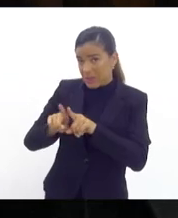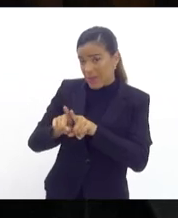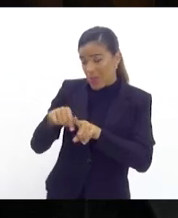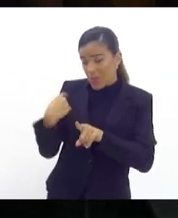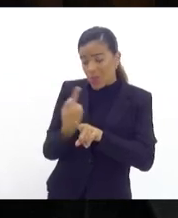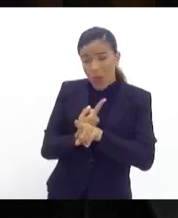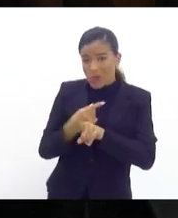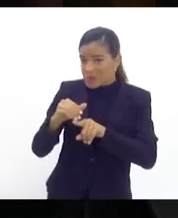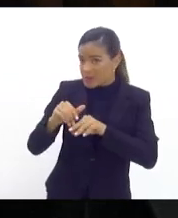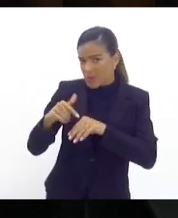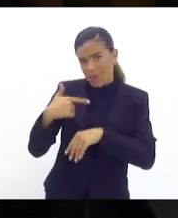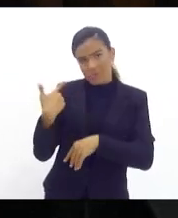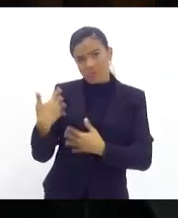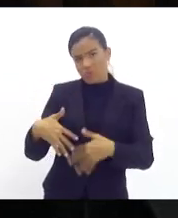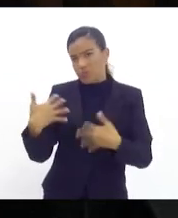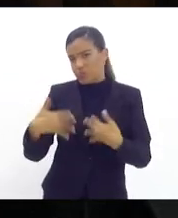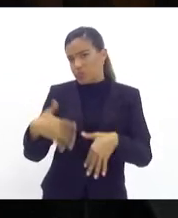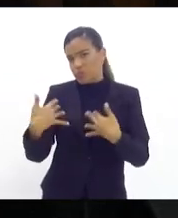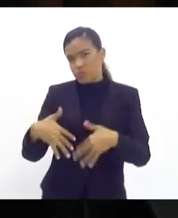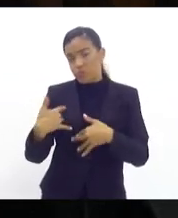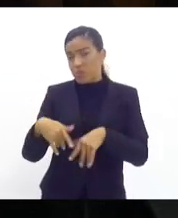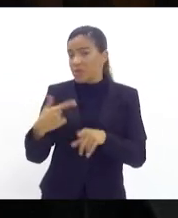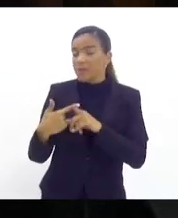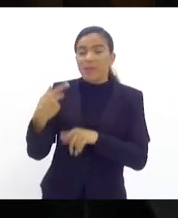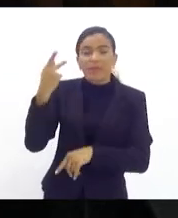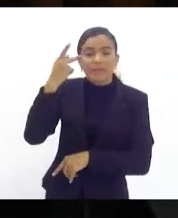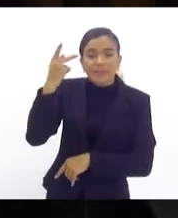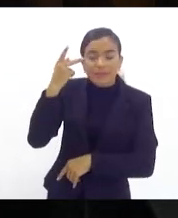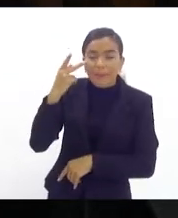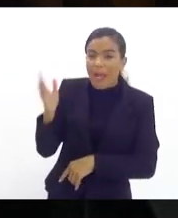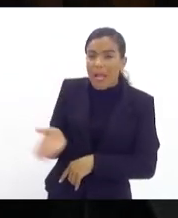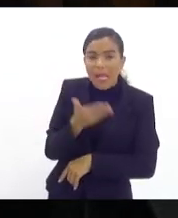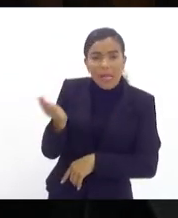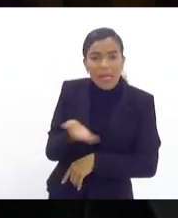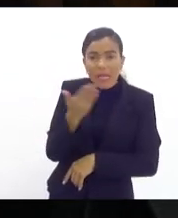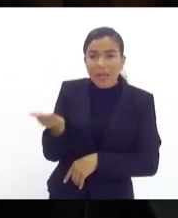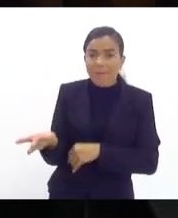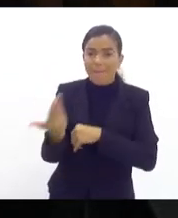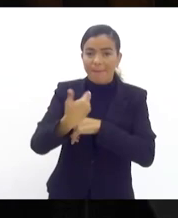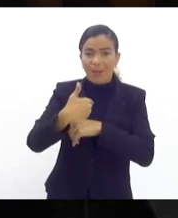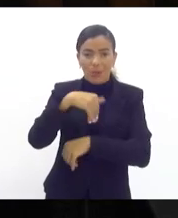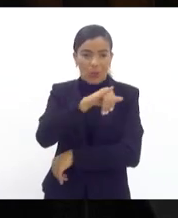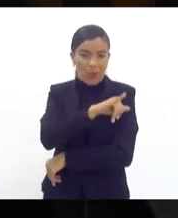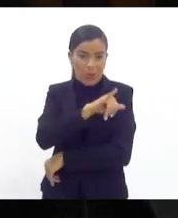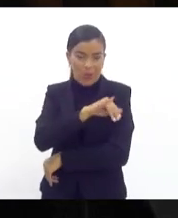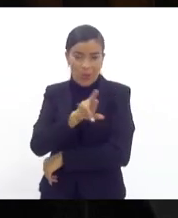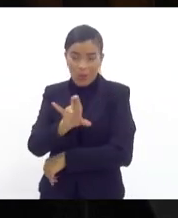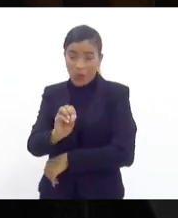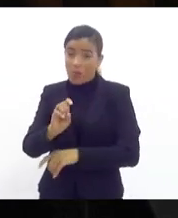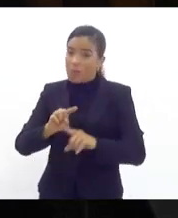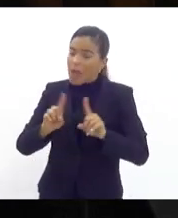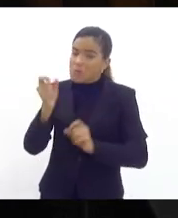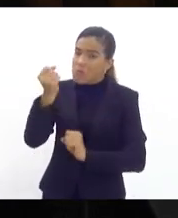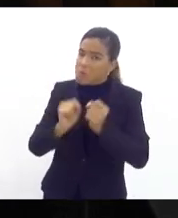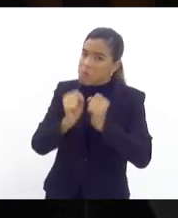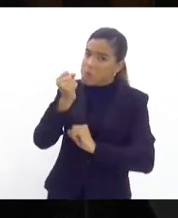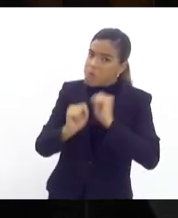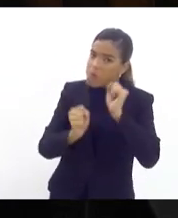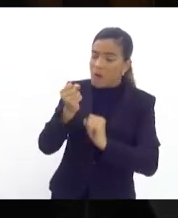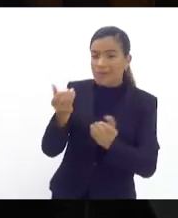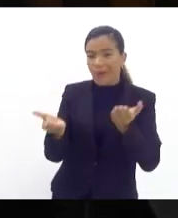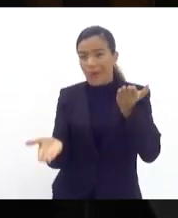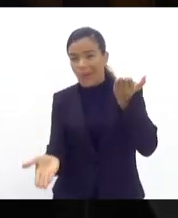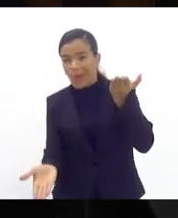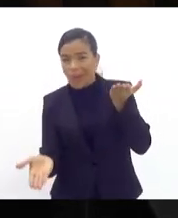consumidor do Brasil. Porque São Paulo consome mais que o Rio, mas produz muito. Então, a balança entre